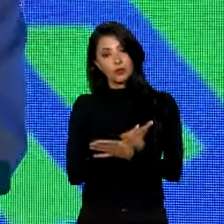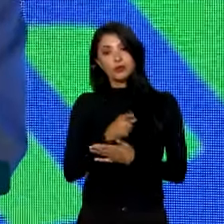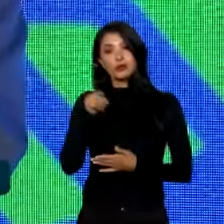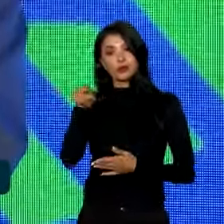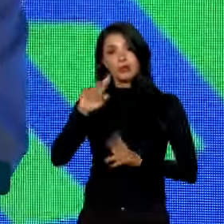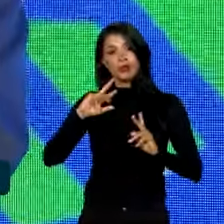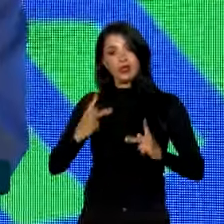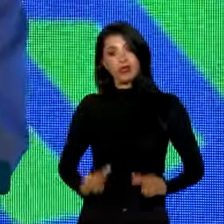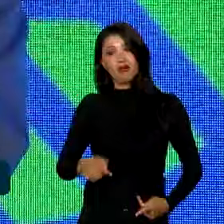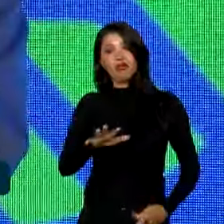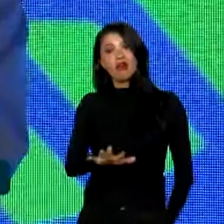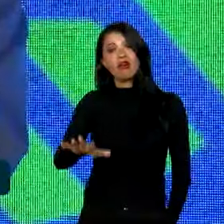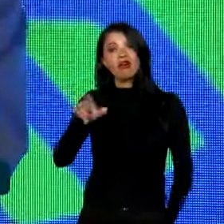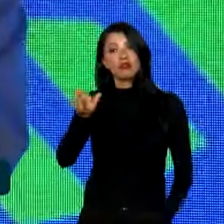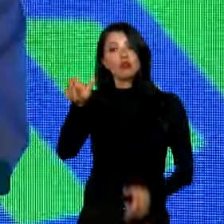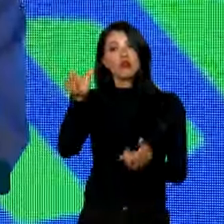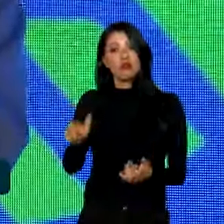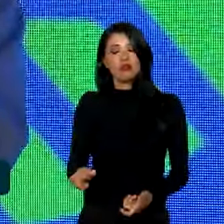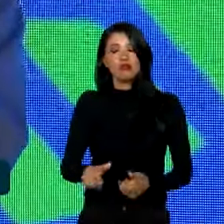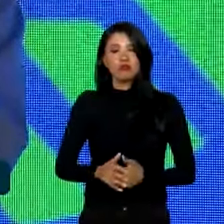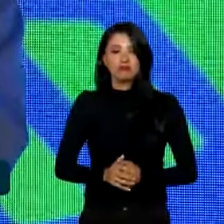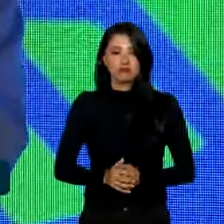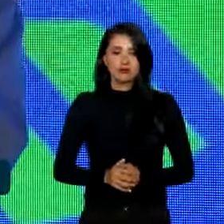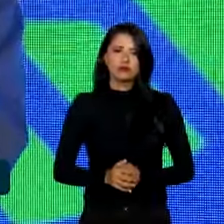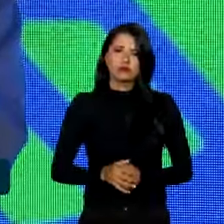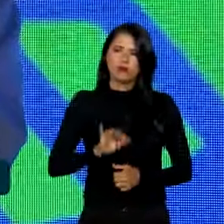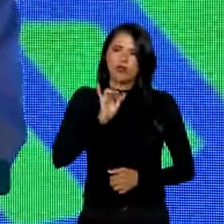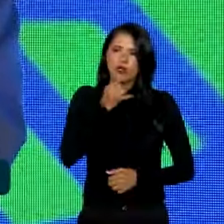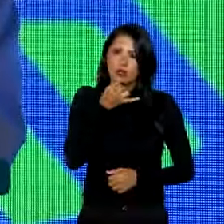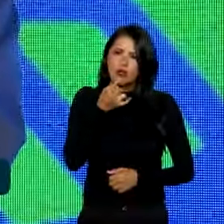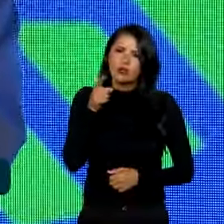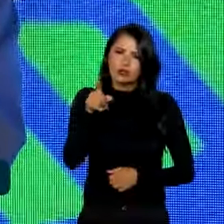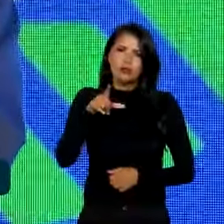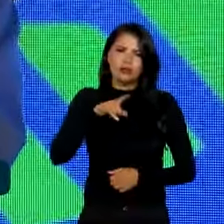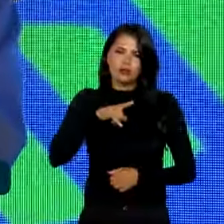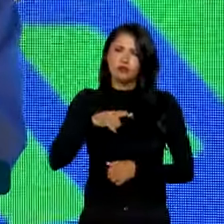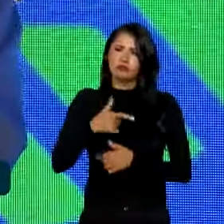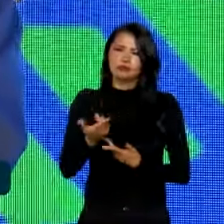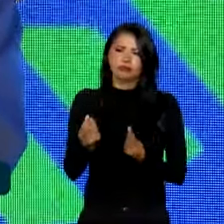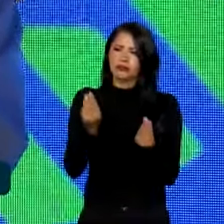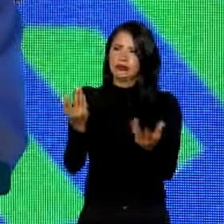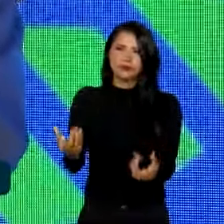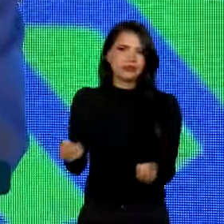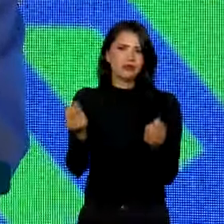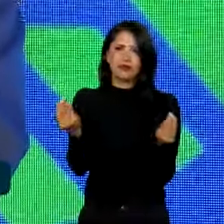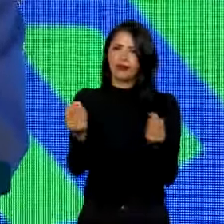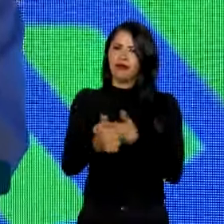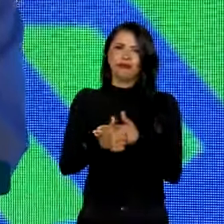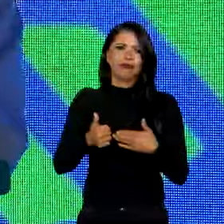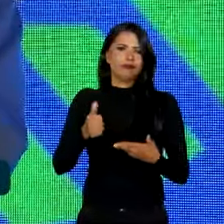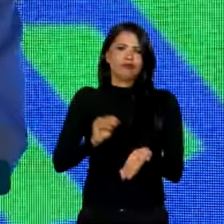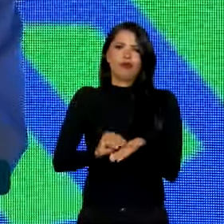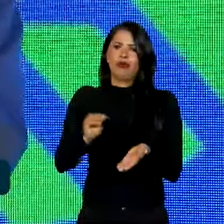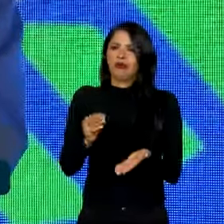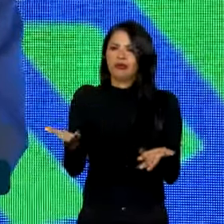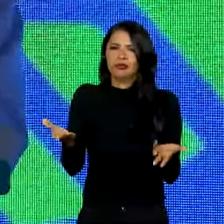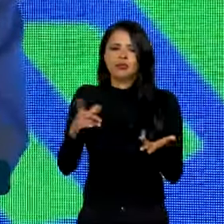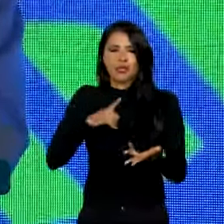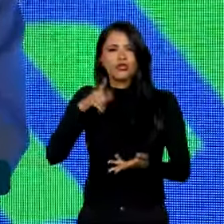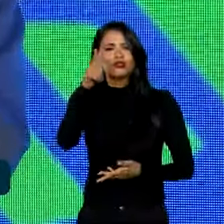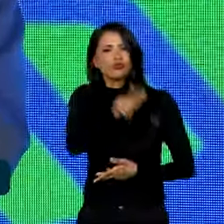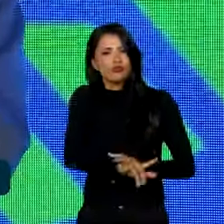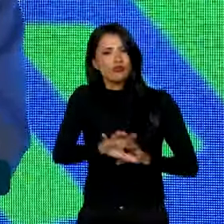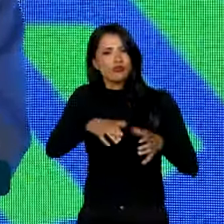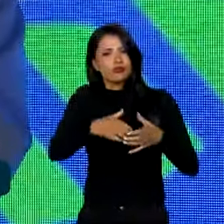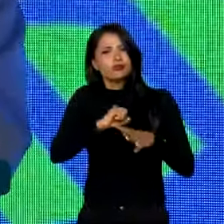humanitária na região. É lamentável, além de moralmente inaceitável, que uma vez mais o Conselho de Segurança